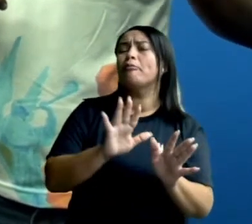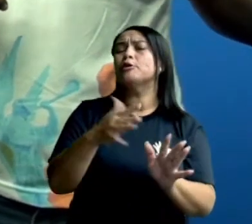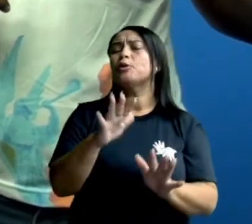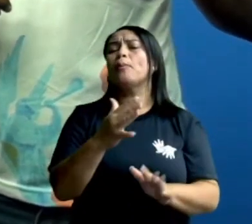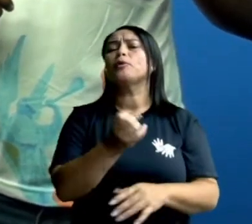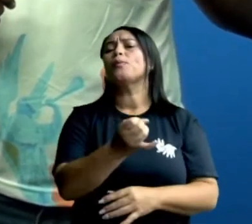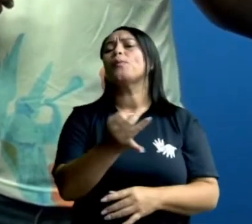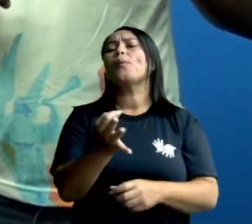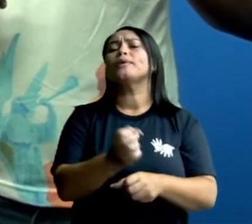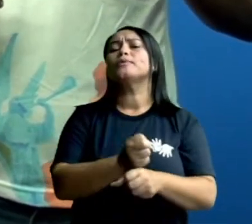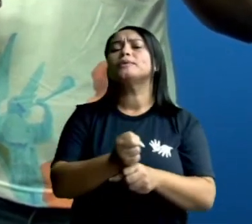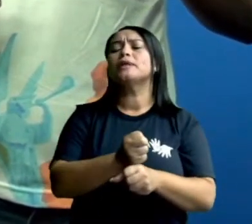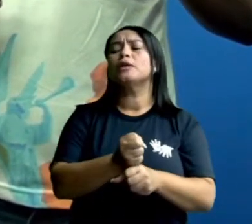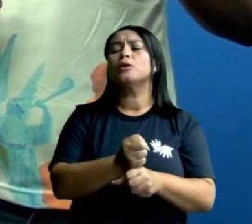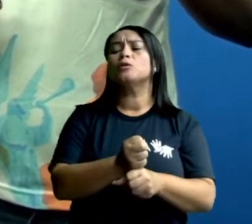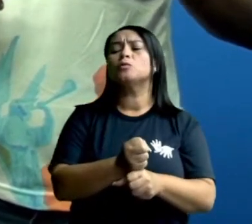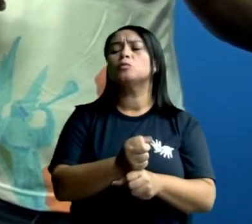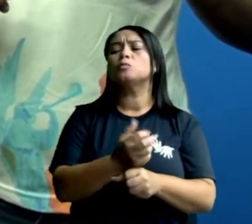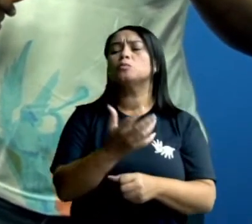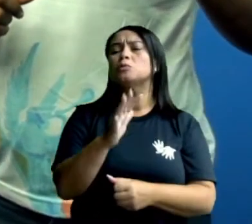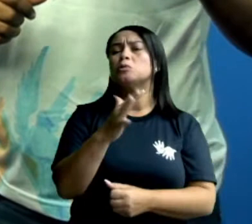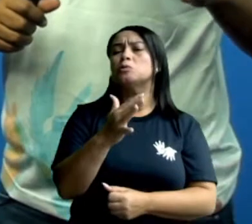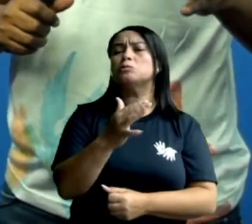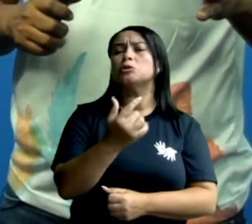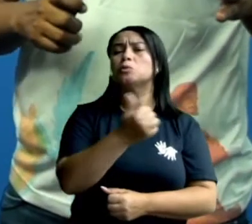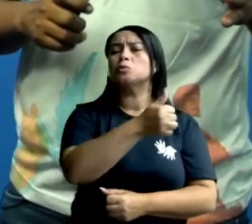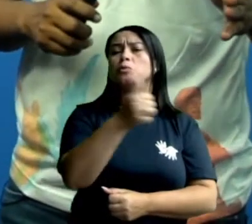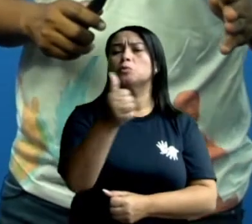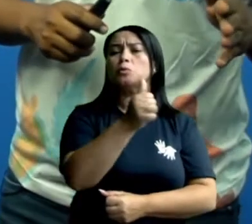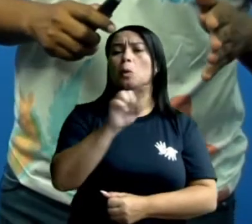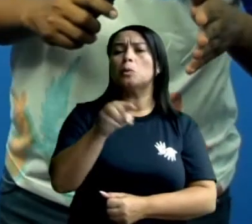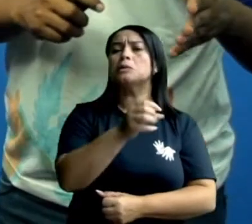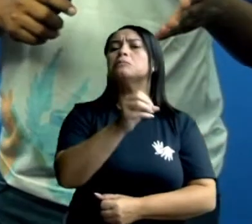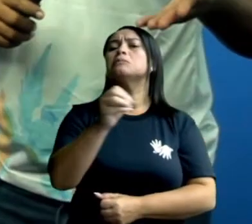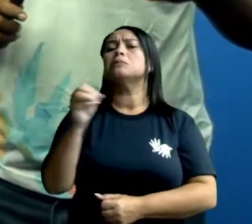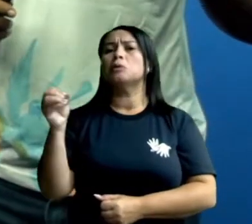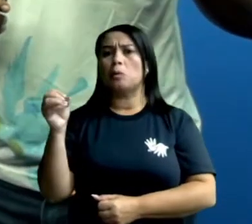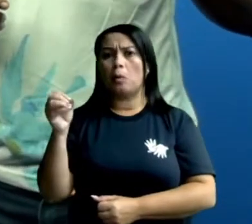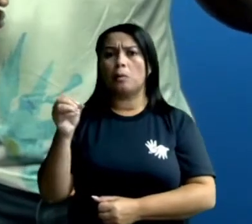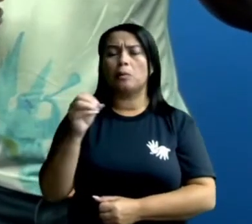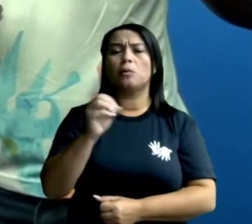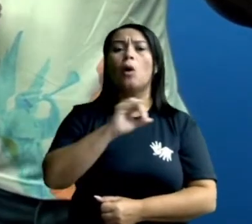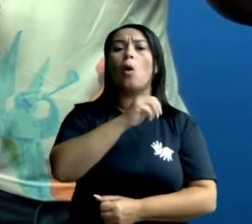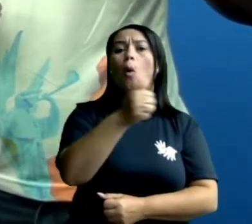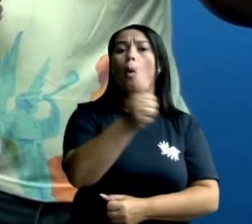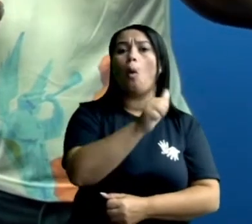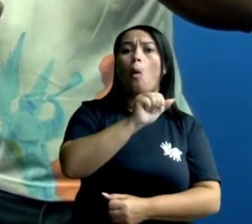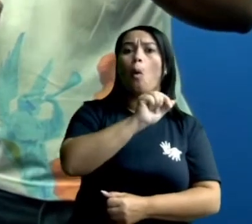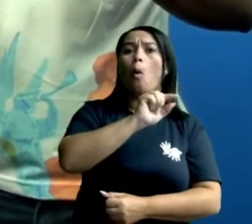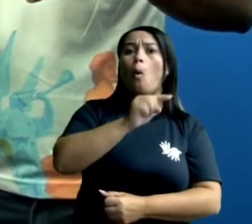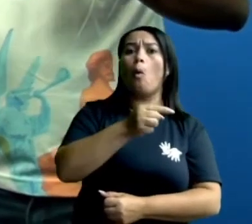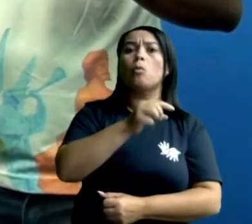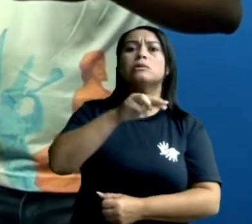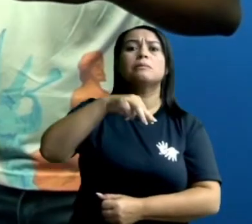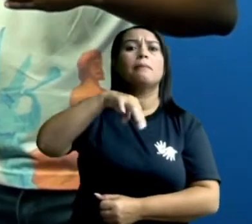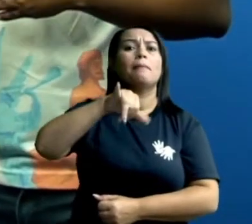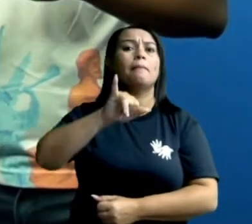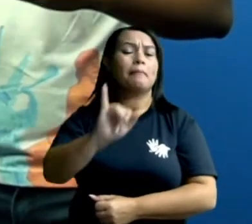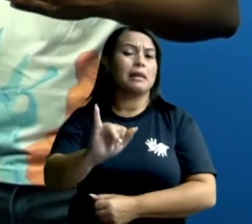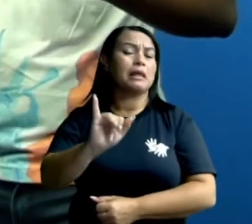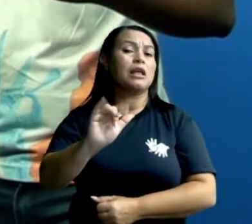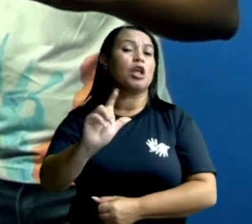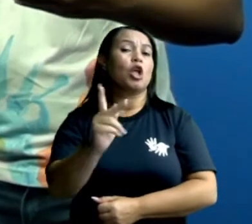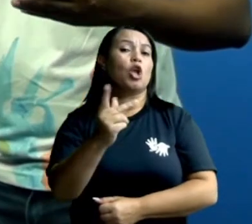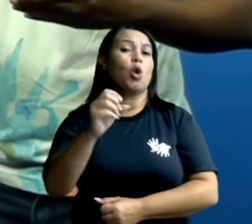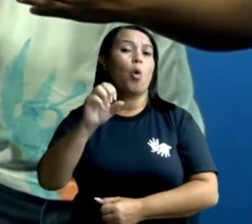11 milhões de anos, isso mesmo é. Os fósseis mais recentes que se conhecem têm cerca